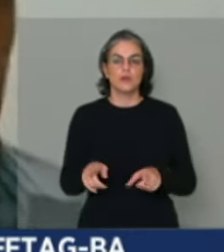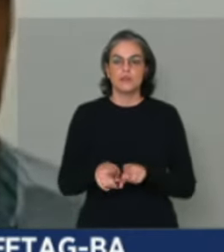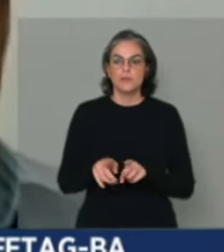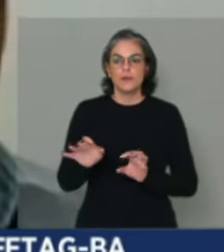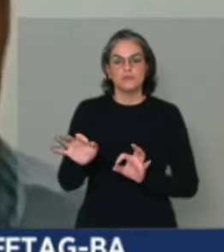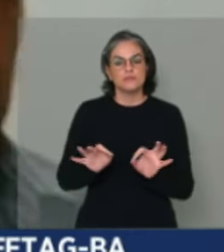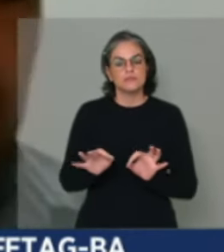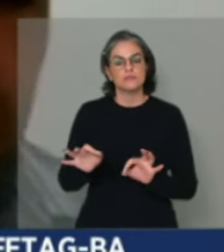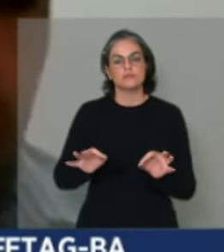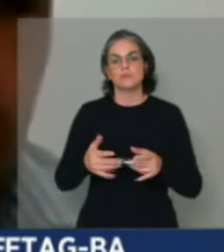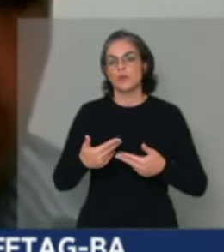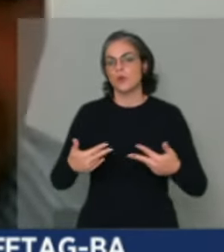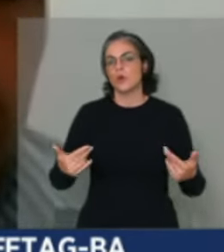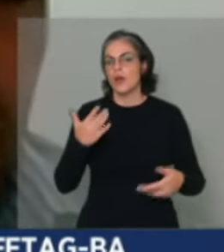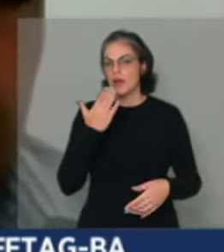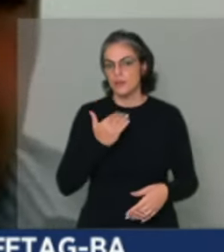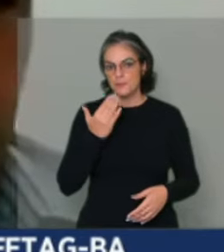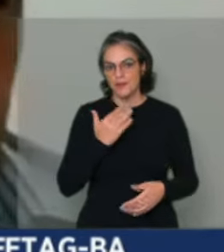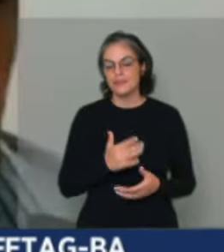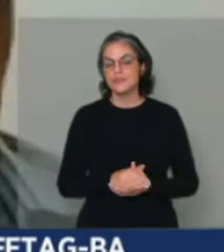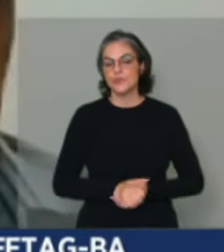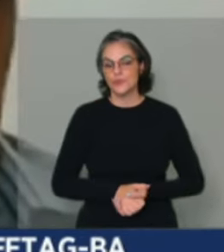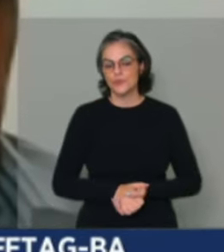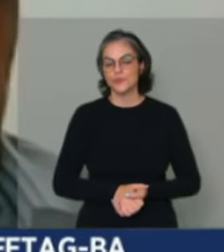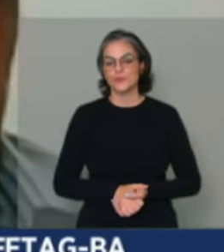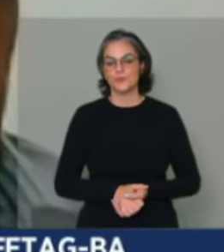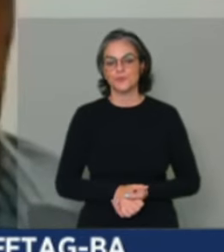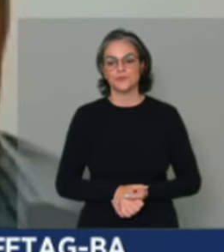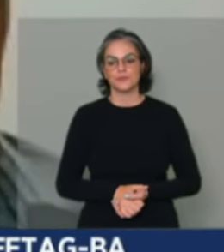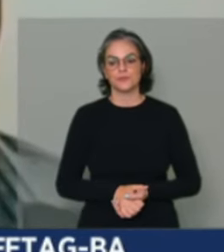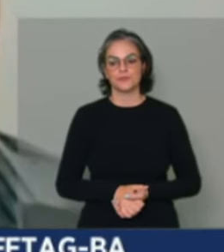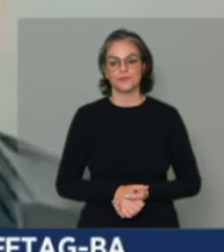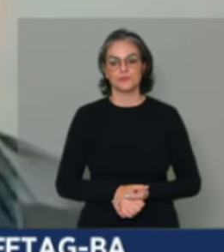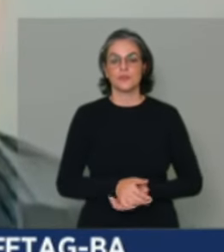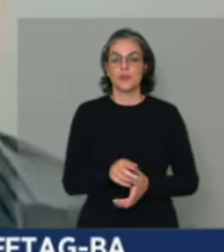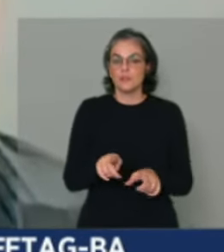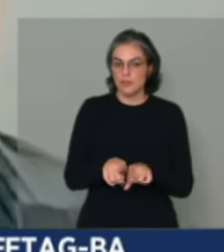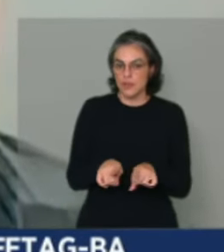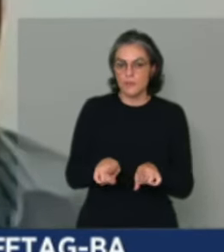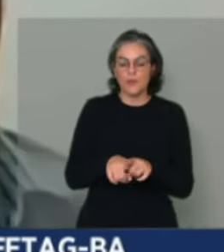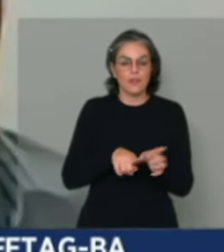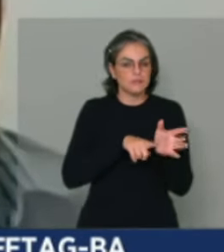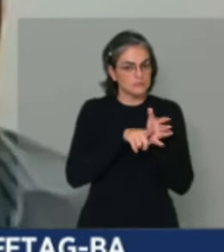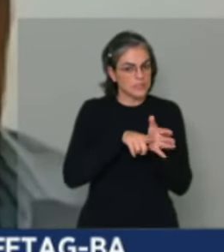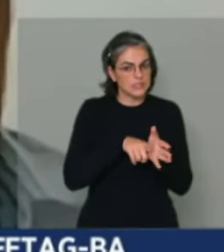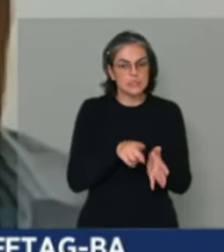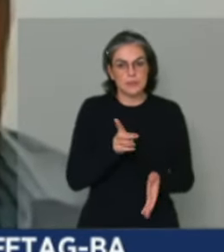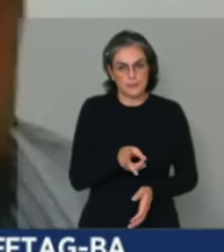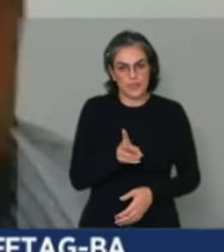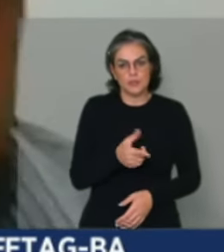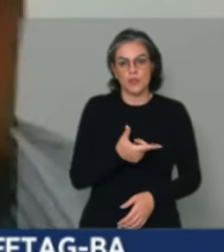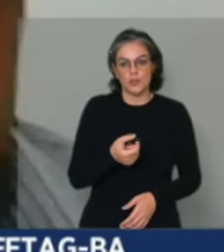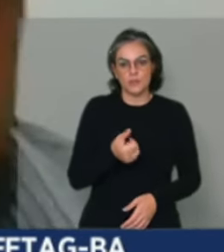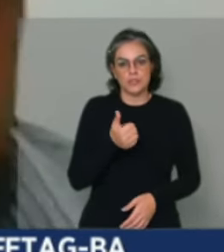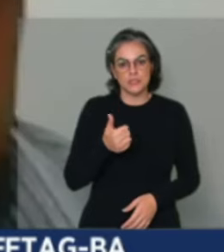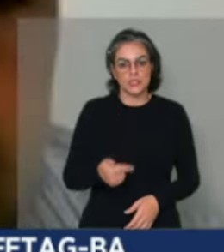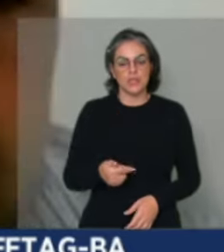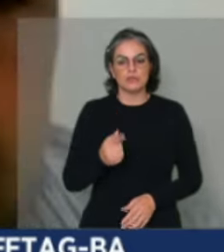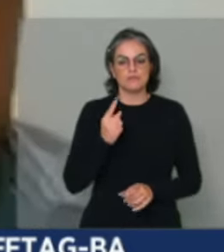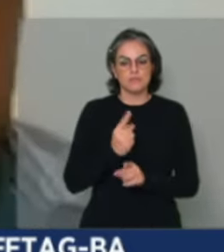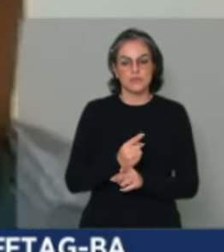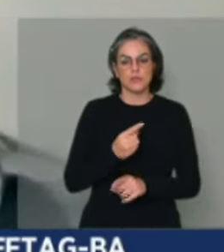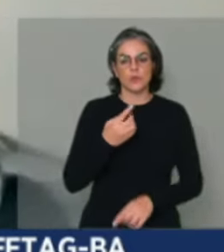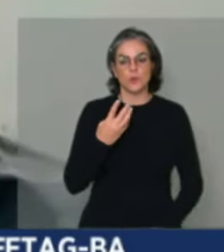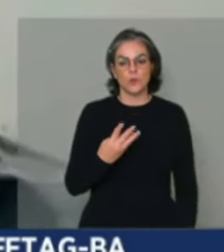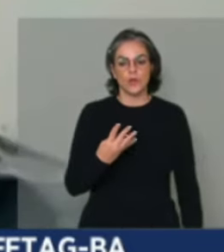Nesse sentido, o censo agropecuário também de 2017 identificou que 430 mil, 430